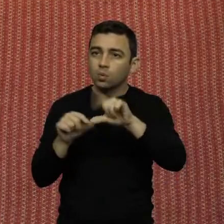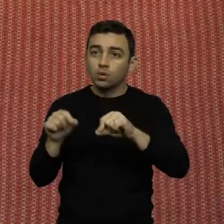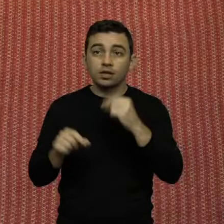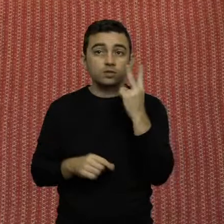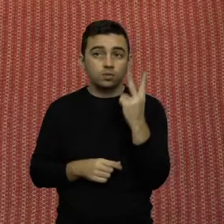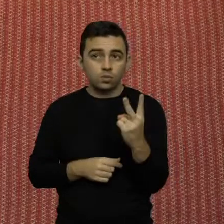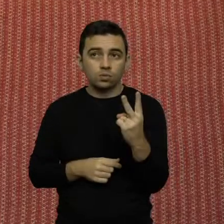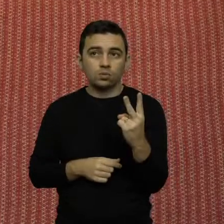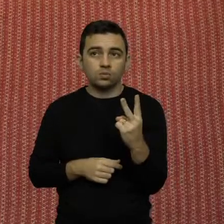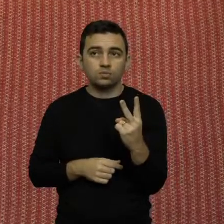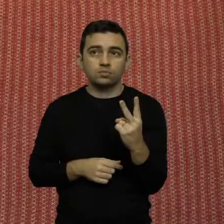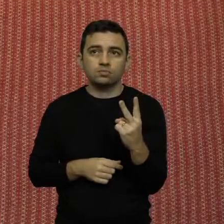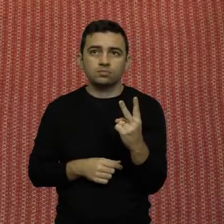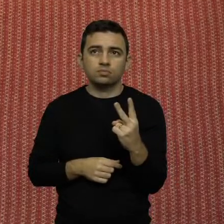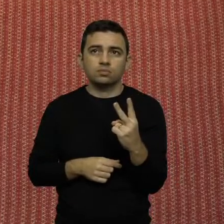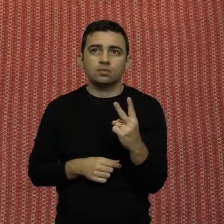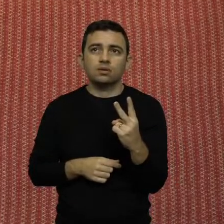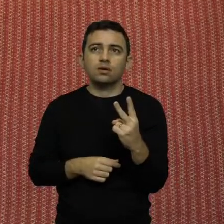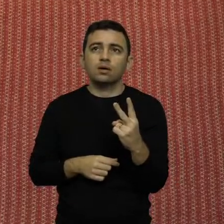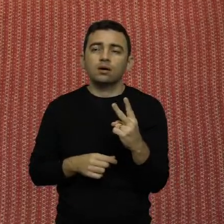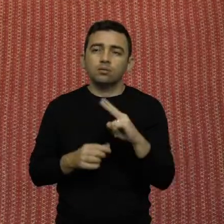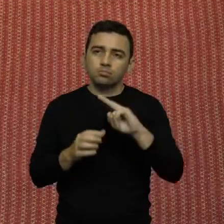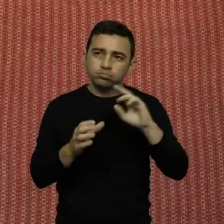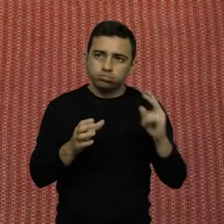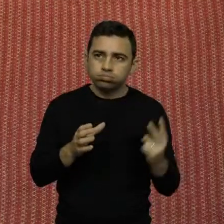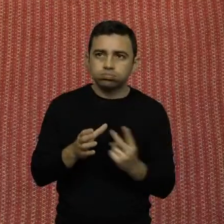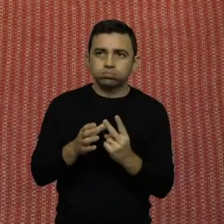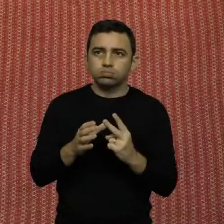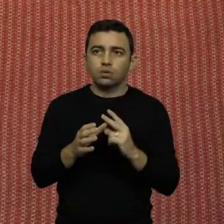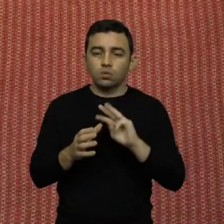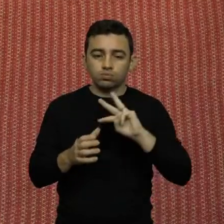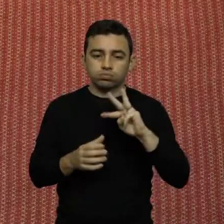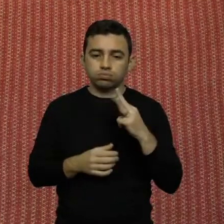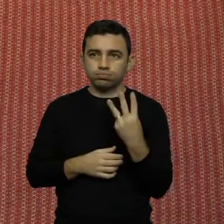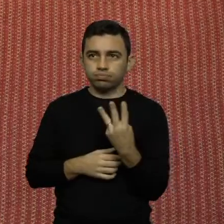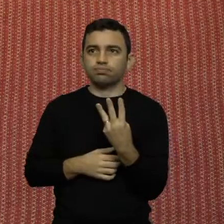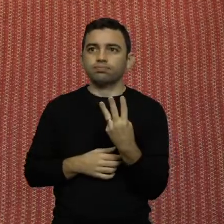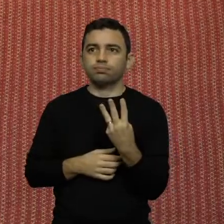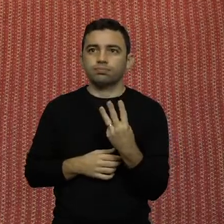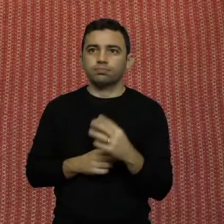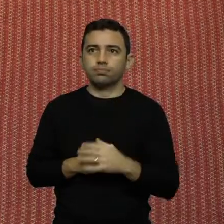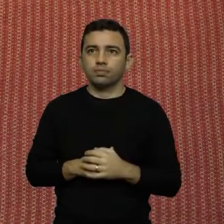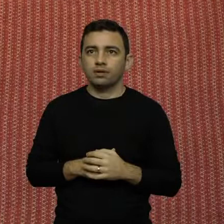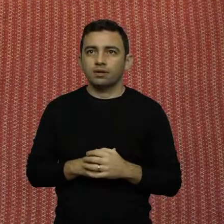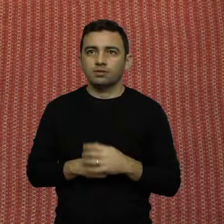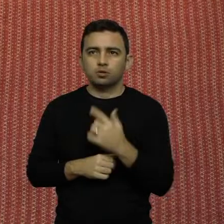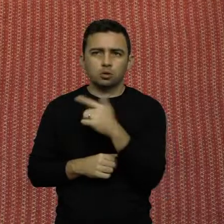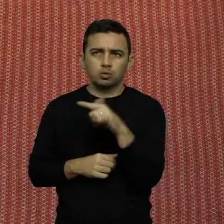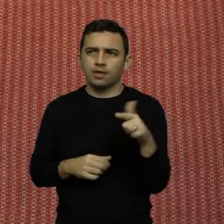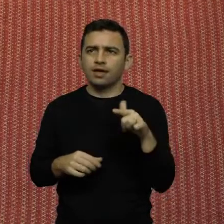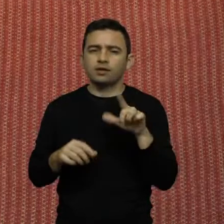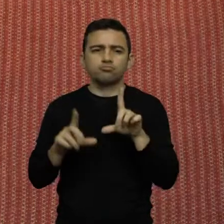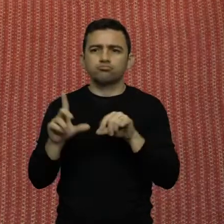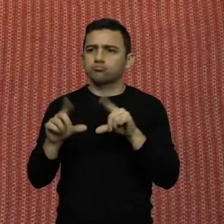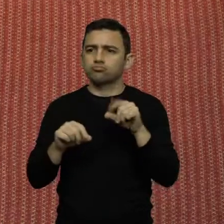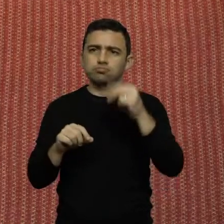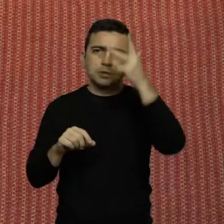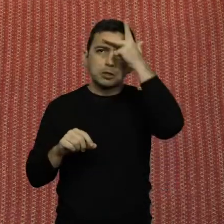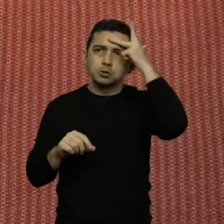para fazer, para compor a lista tríplice. Não ia ser aleatoriamente pessoas